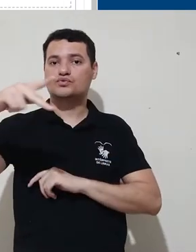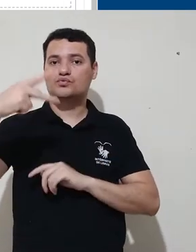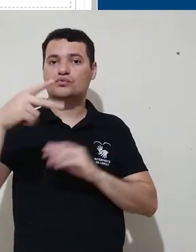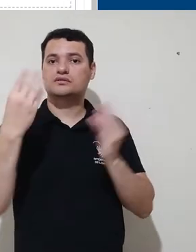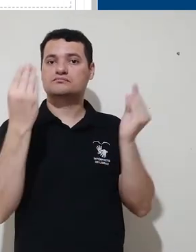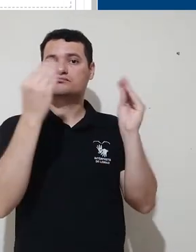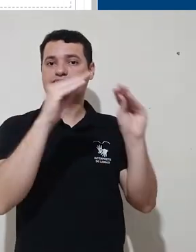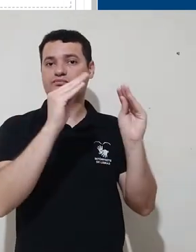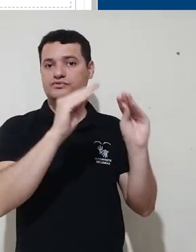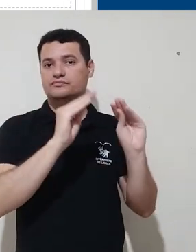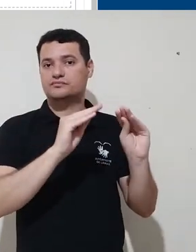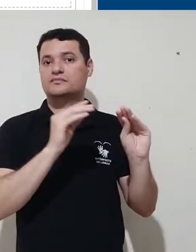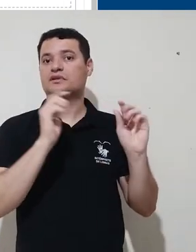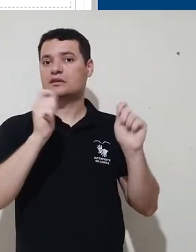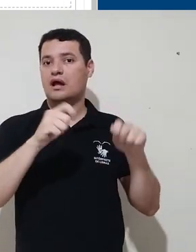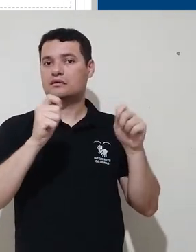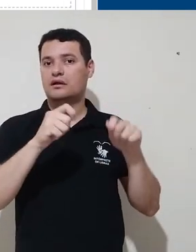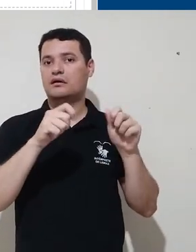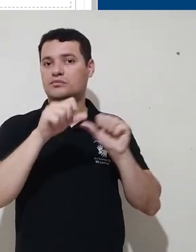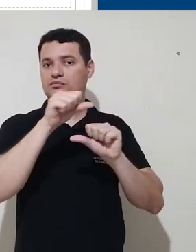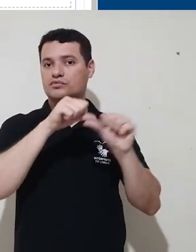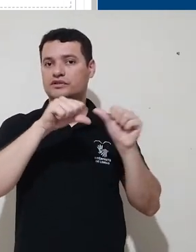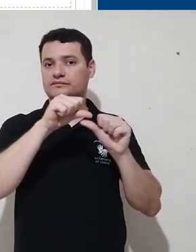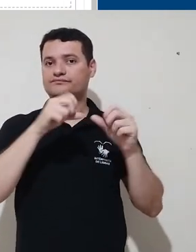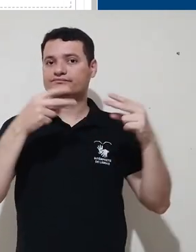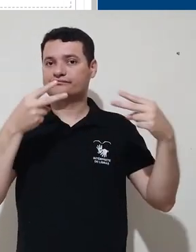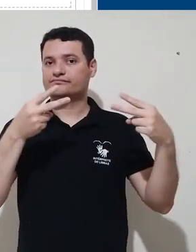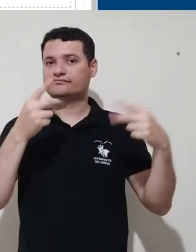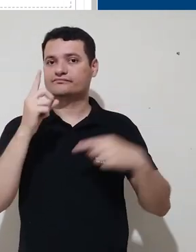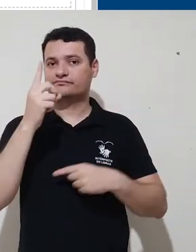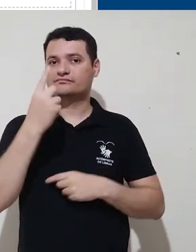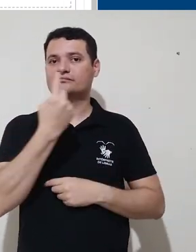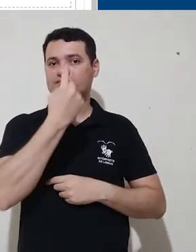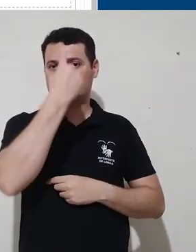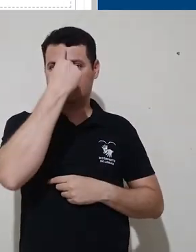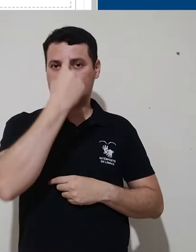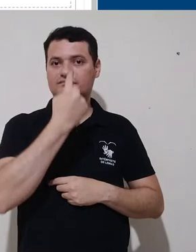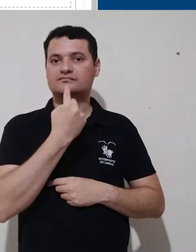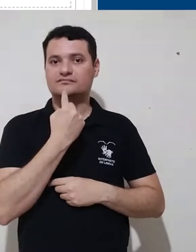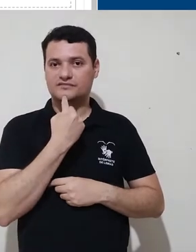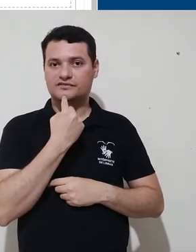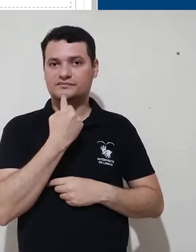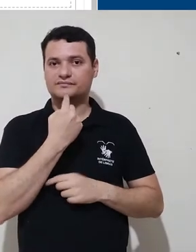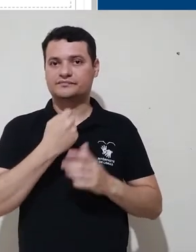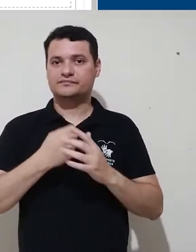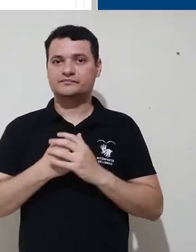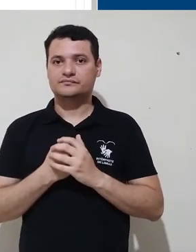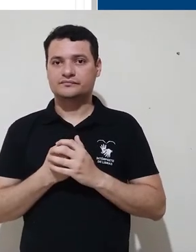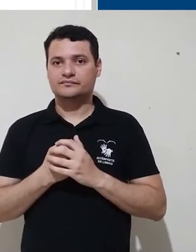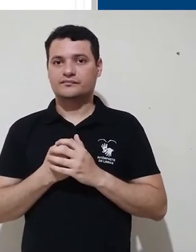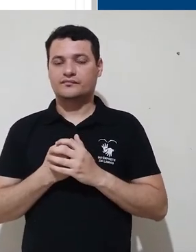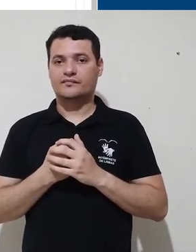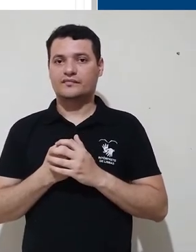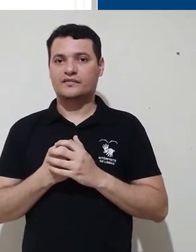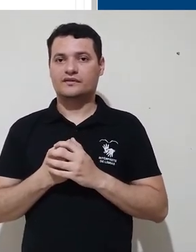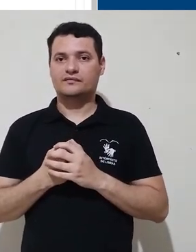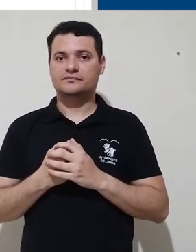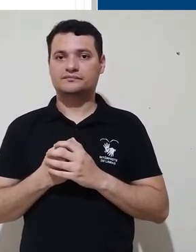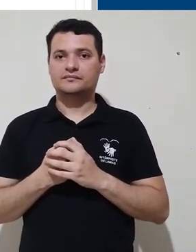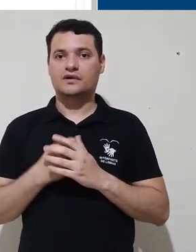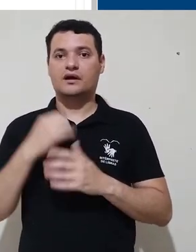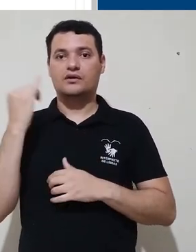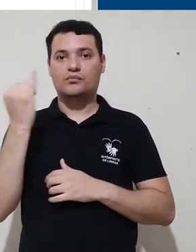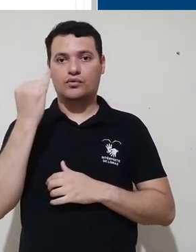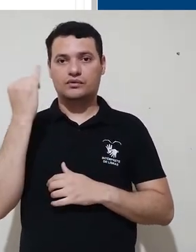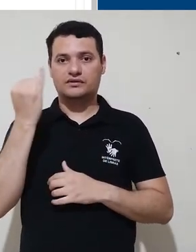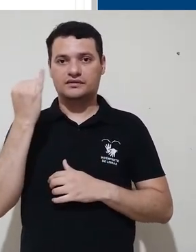Uma vez que essas informações tenham sido modificadas por você, você pode clicar em atualizar perfil, que vai nos